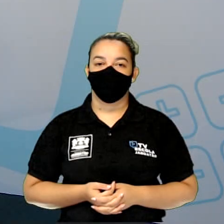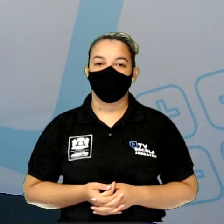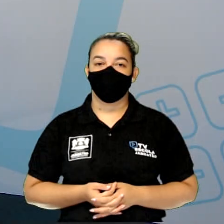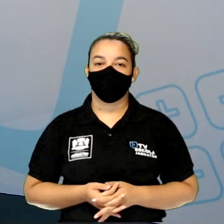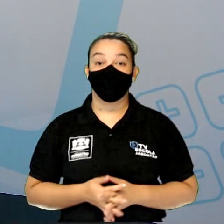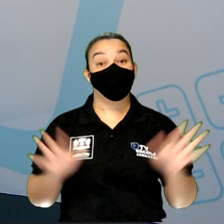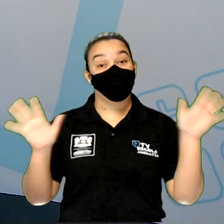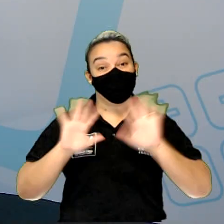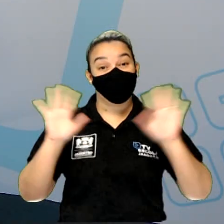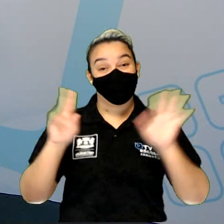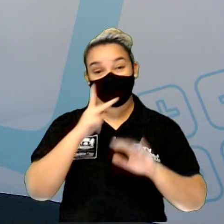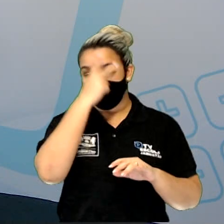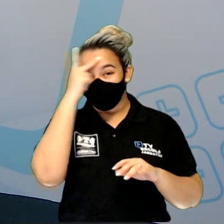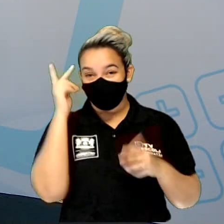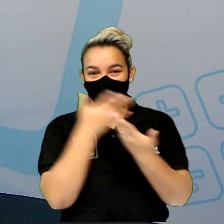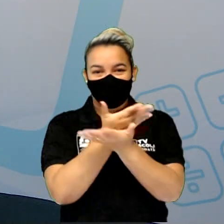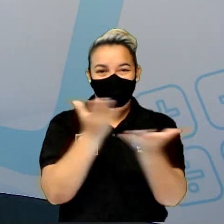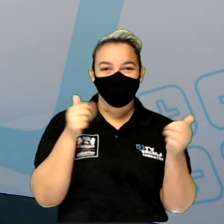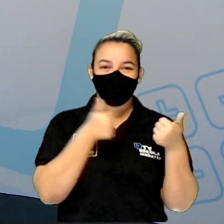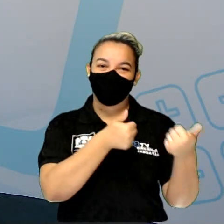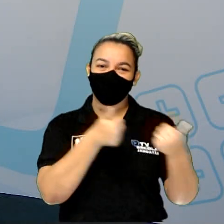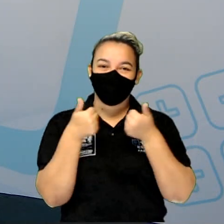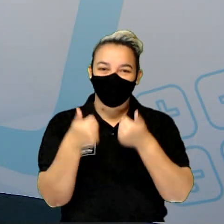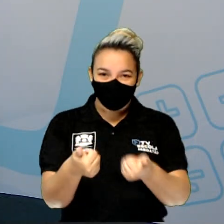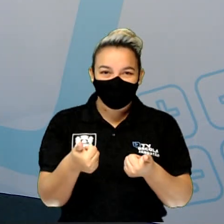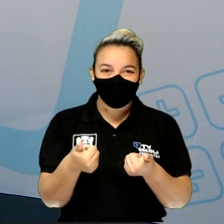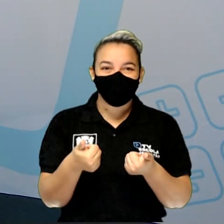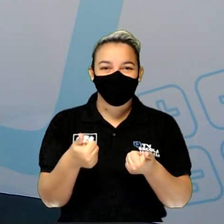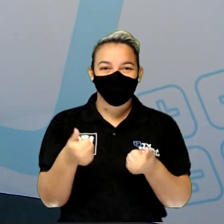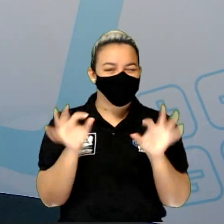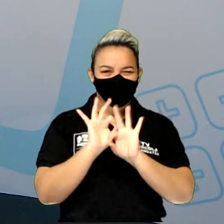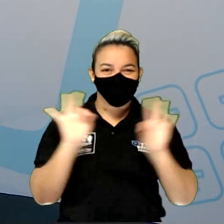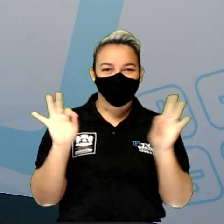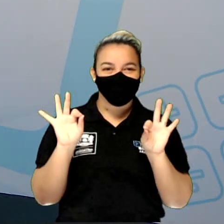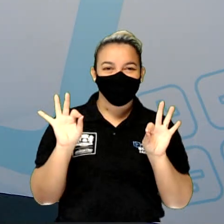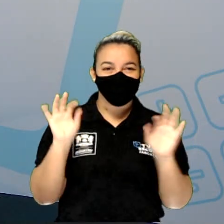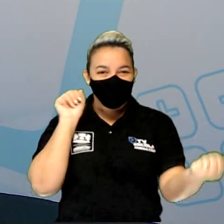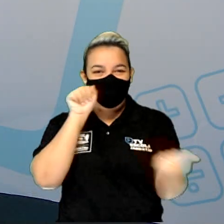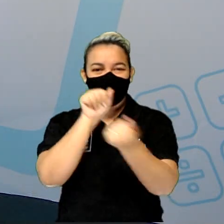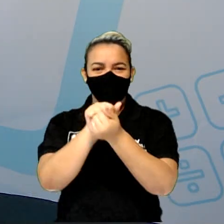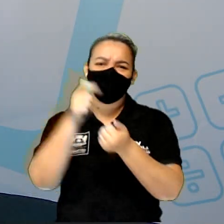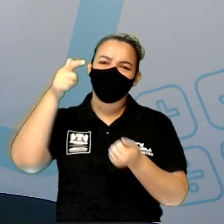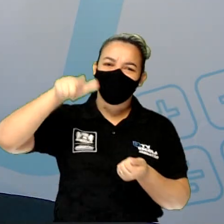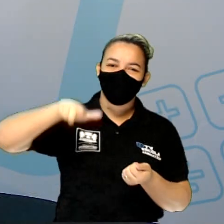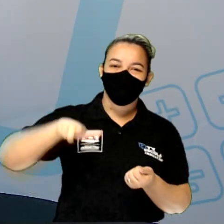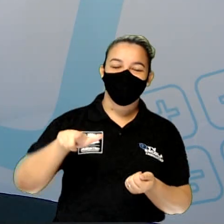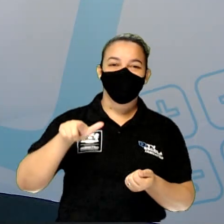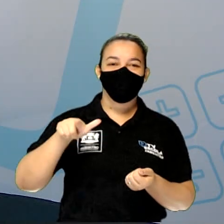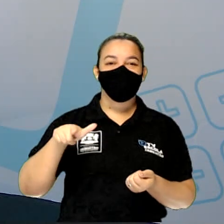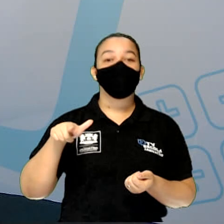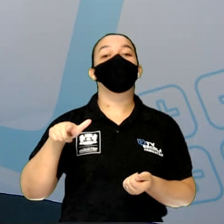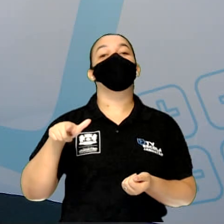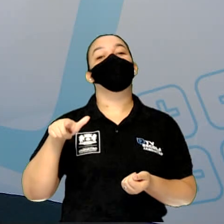Olá, Tudo bem com vocês? Tudo tranquilo? Estamos juntos mais uma vez.